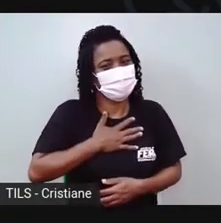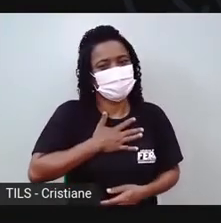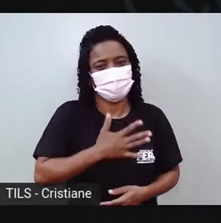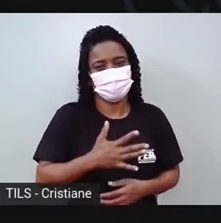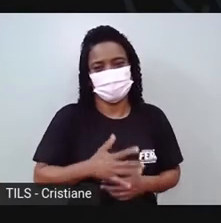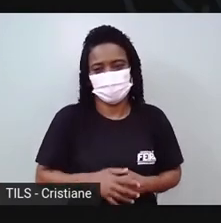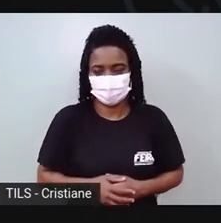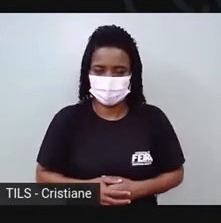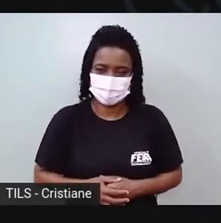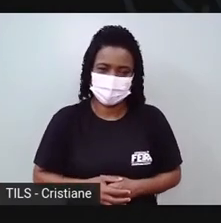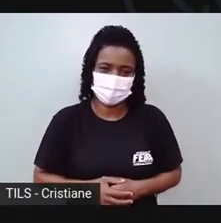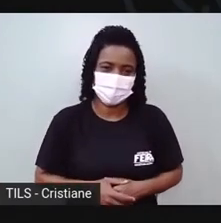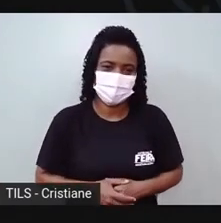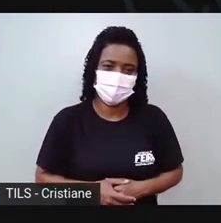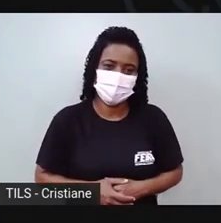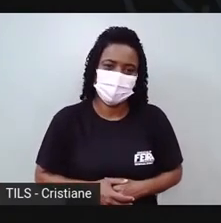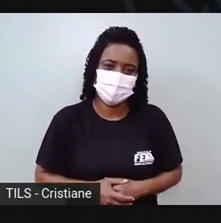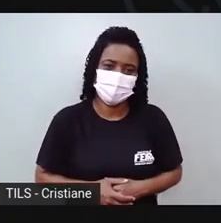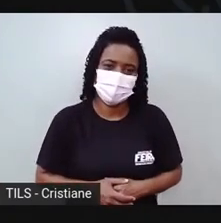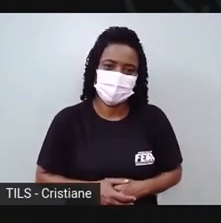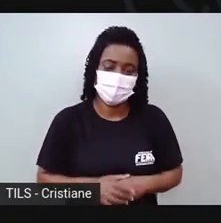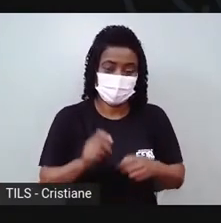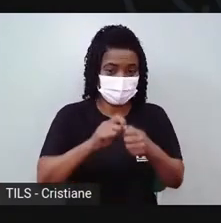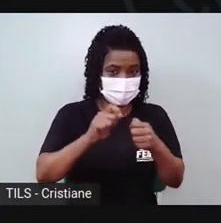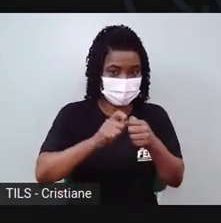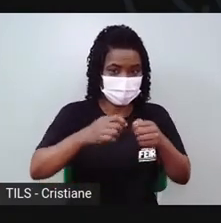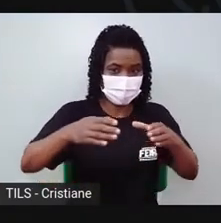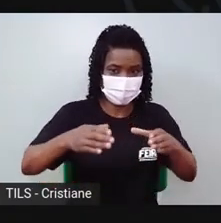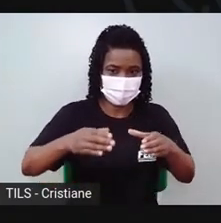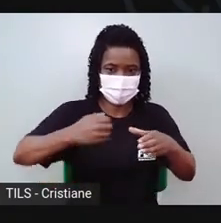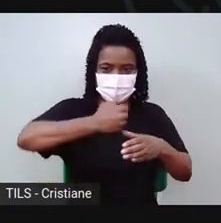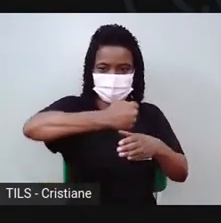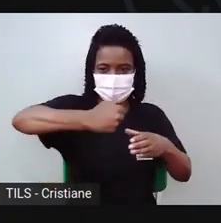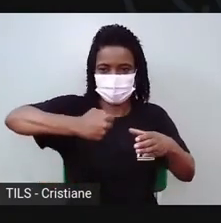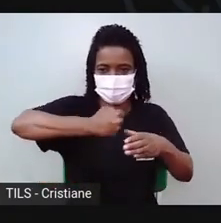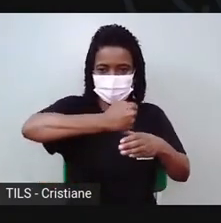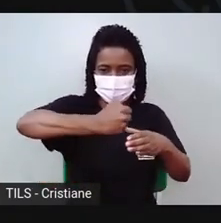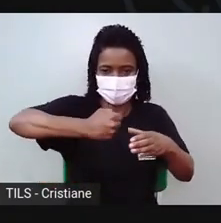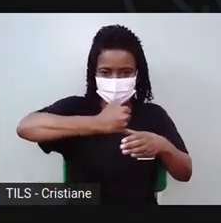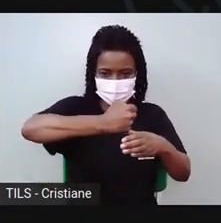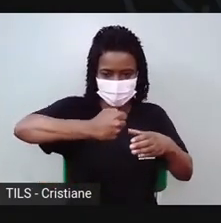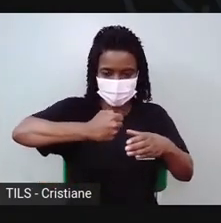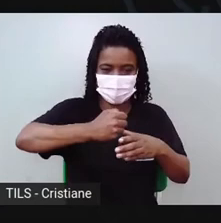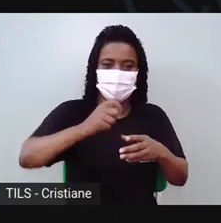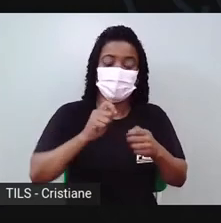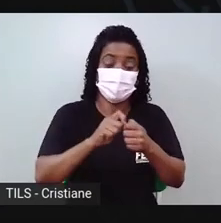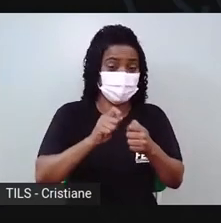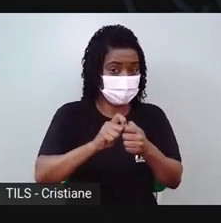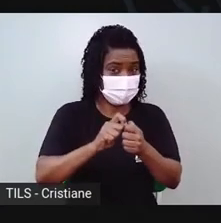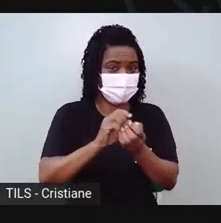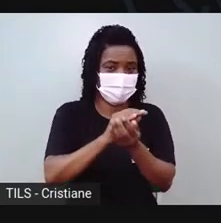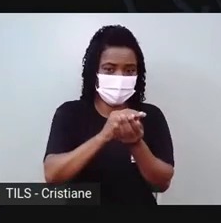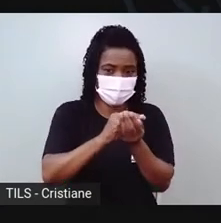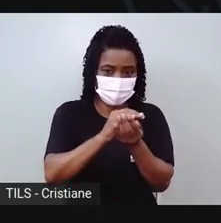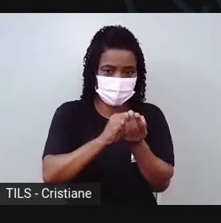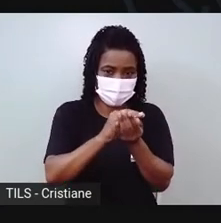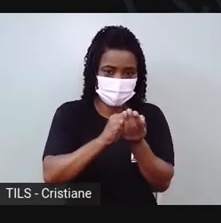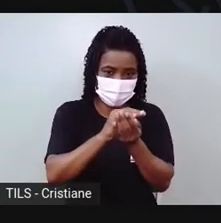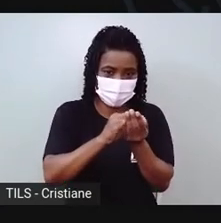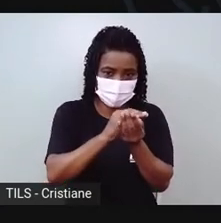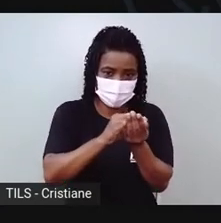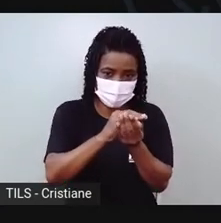Então, bora fazer uma panela, né? A gente vai fazer uma bolinha bem